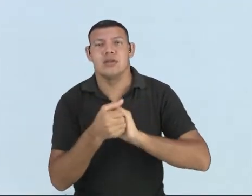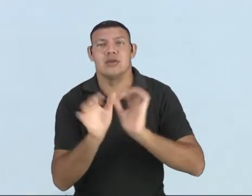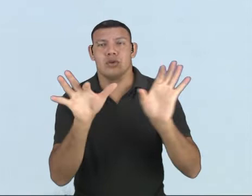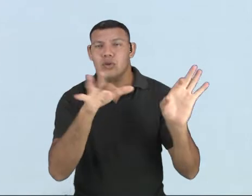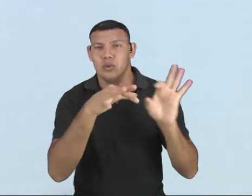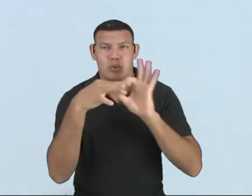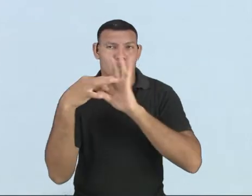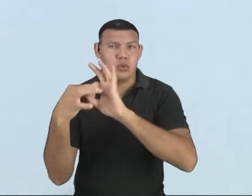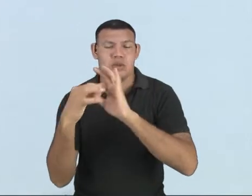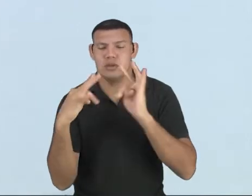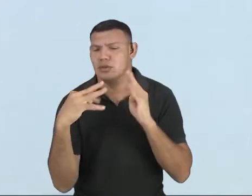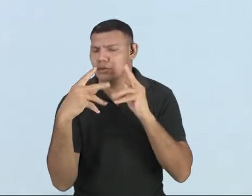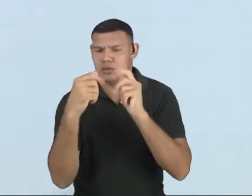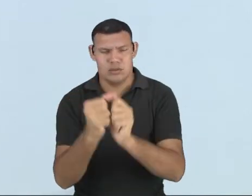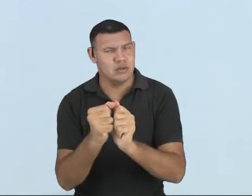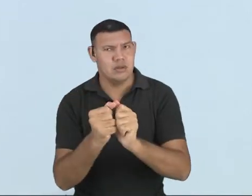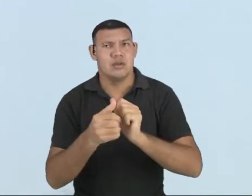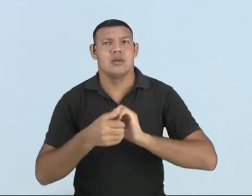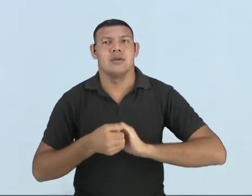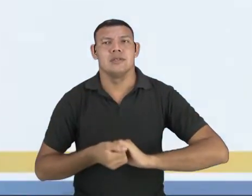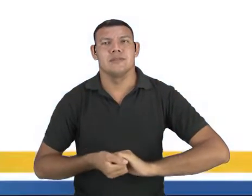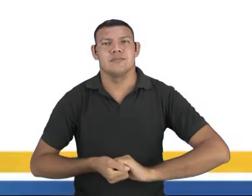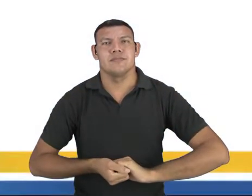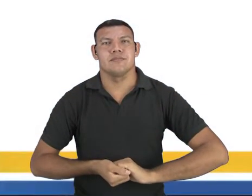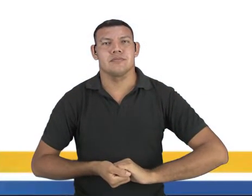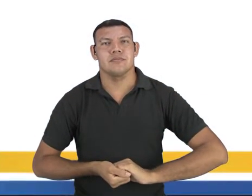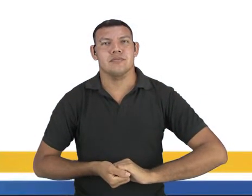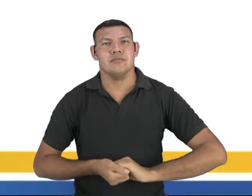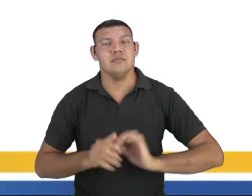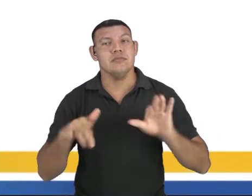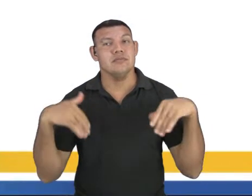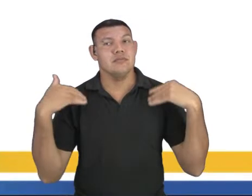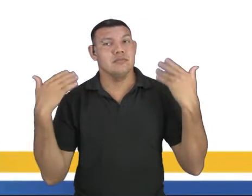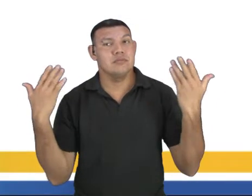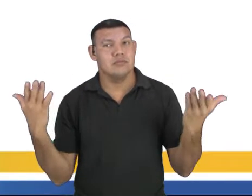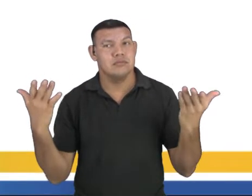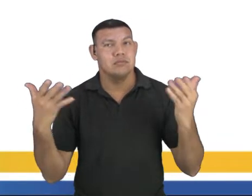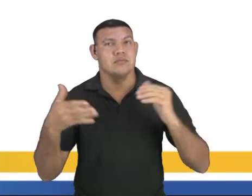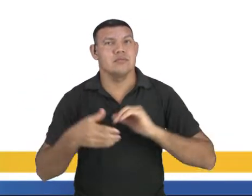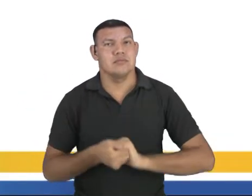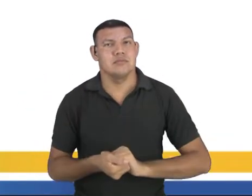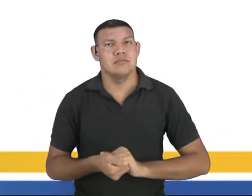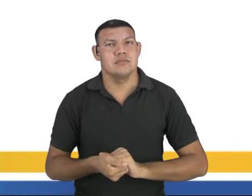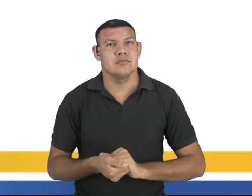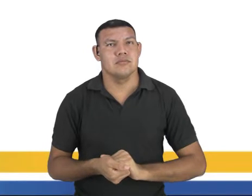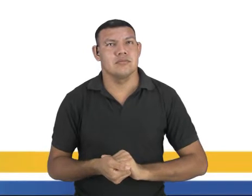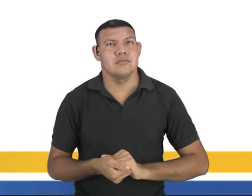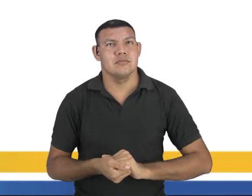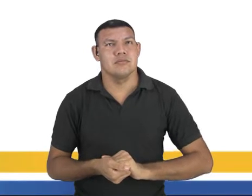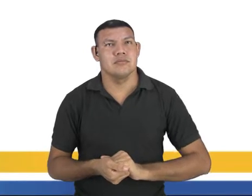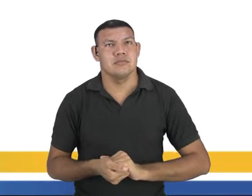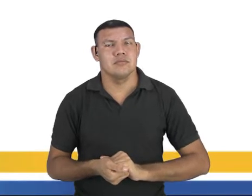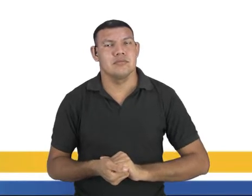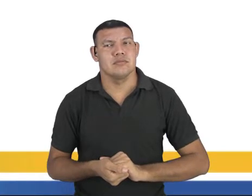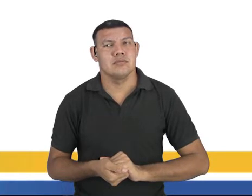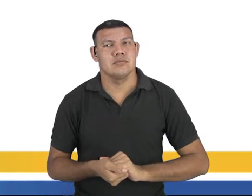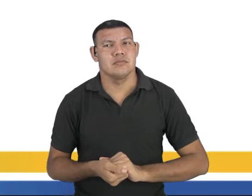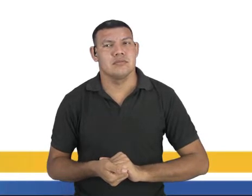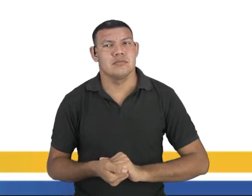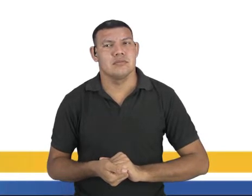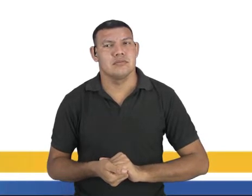contexto da coisa. Então, coisa muito importante